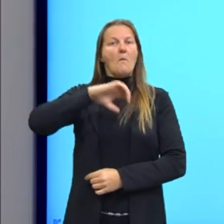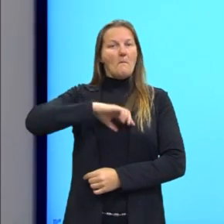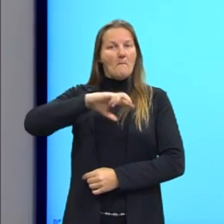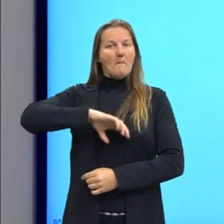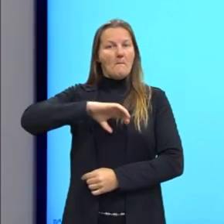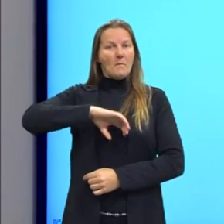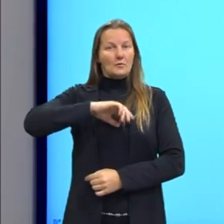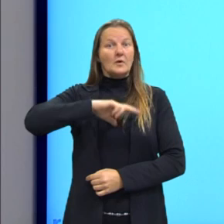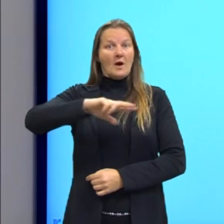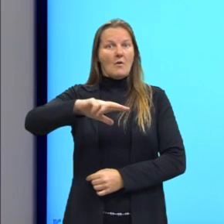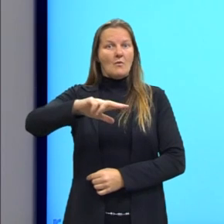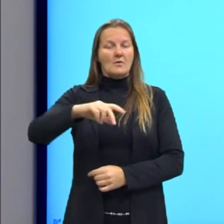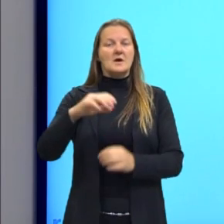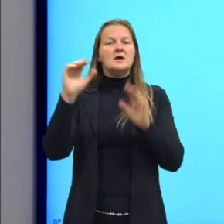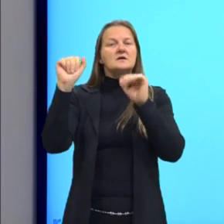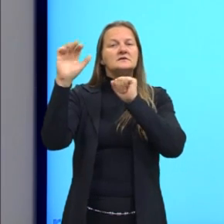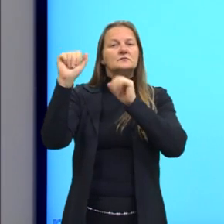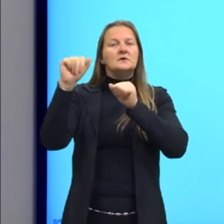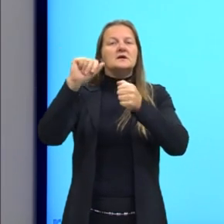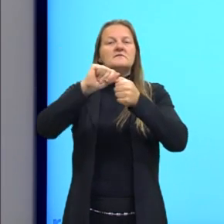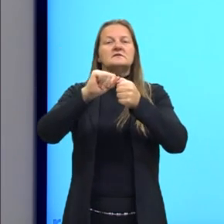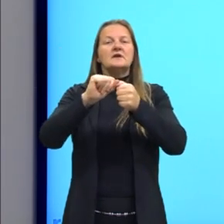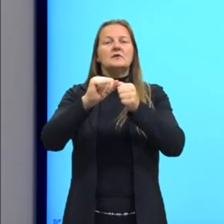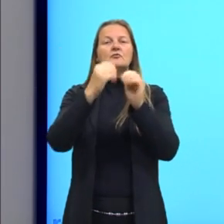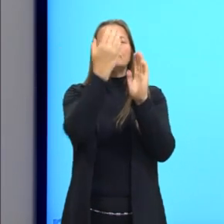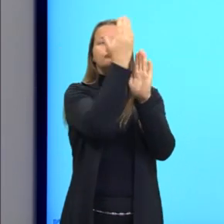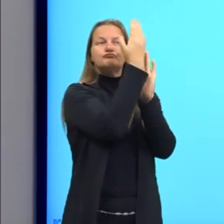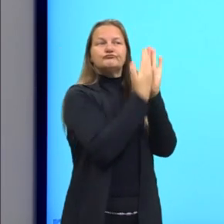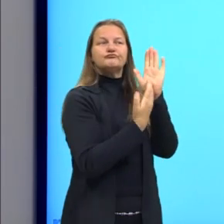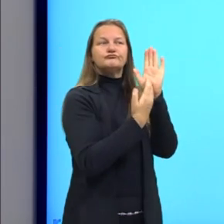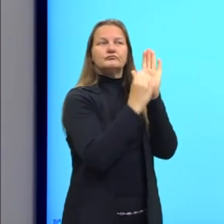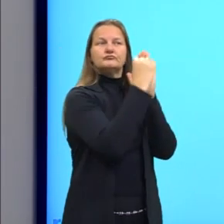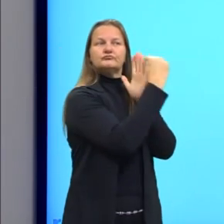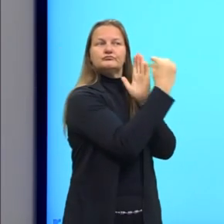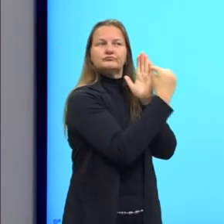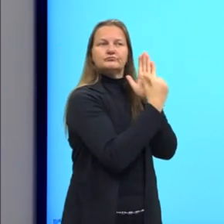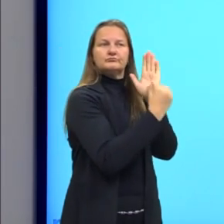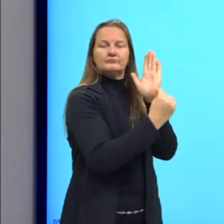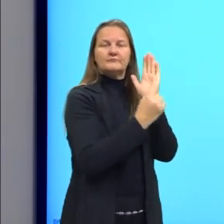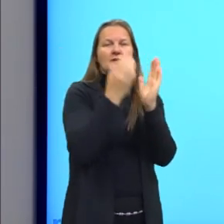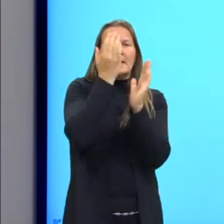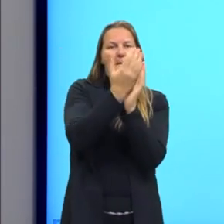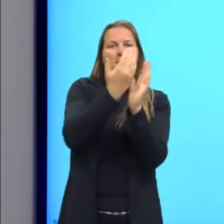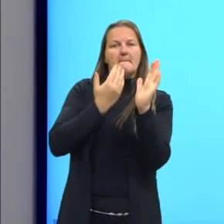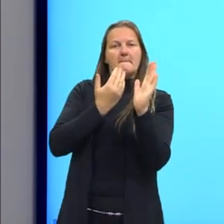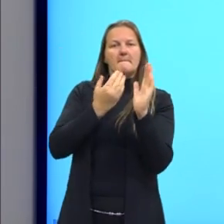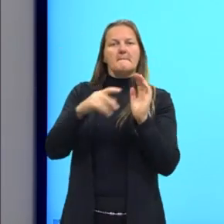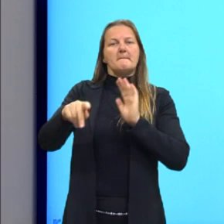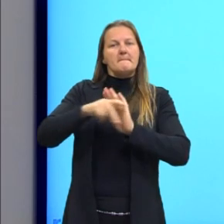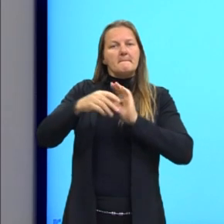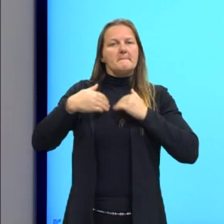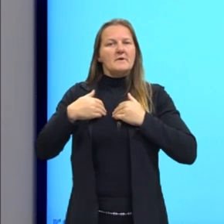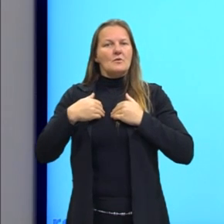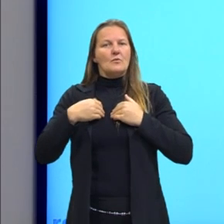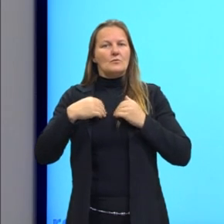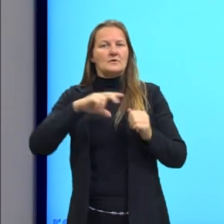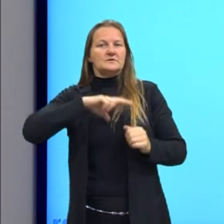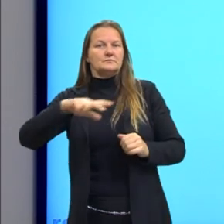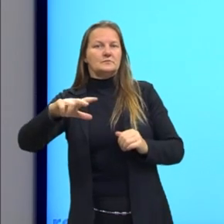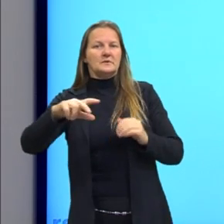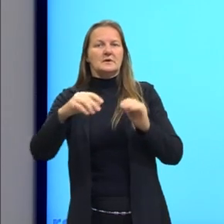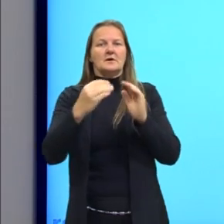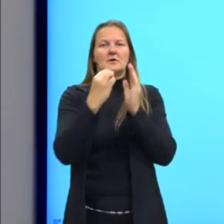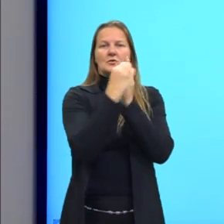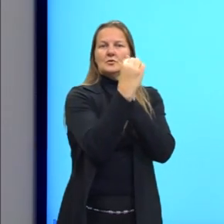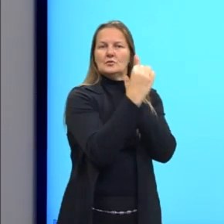Espanha fizeram uma partilha do mundo. Disseram, ó, daqui para cá, de 370